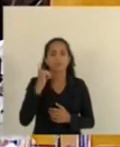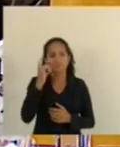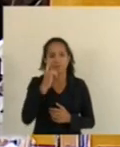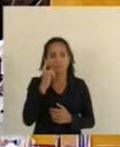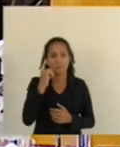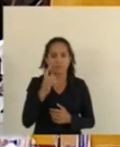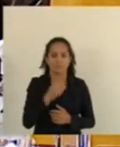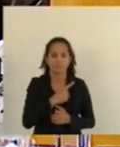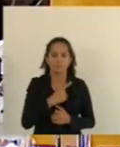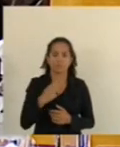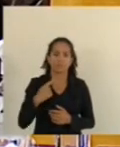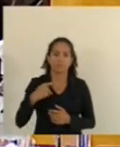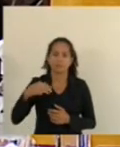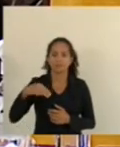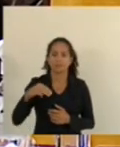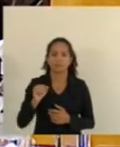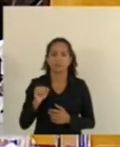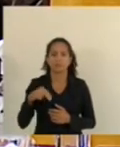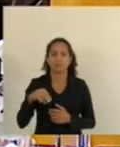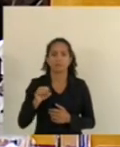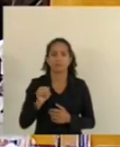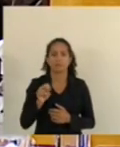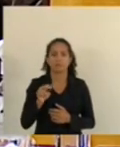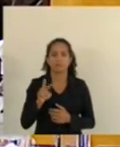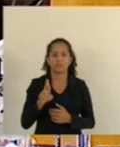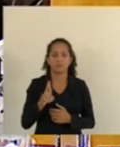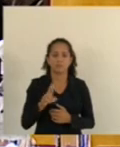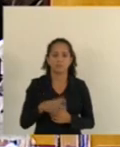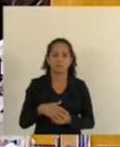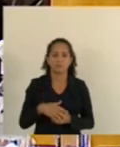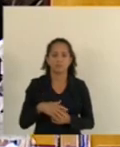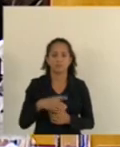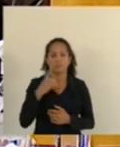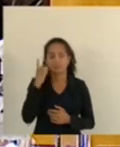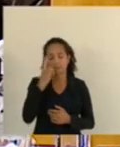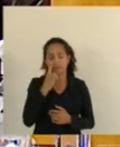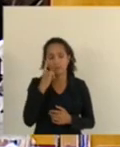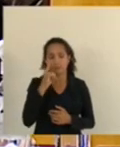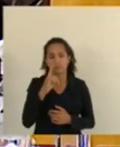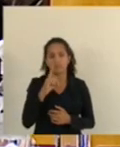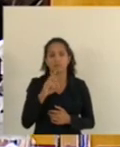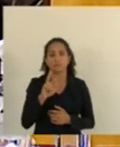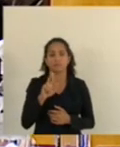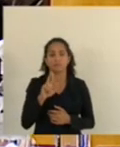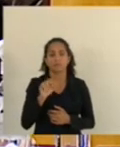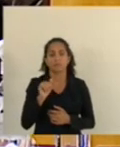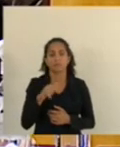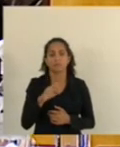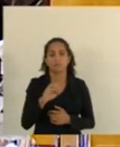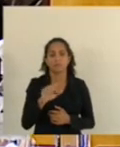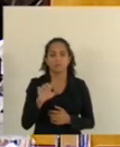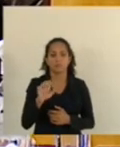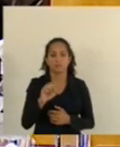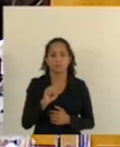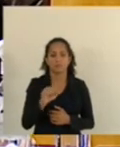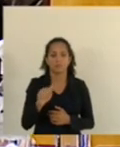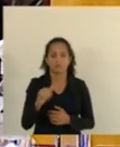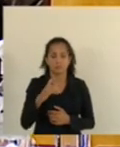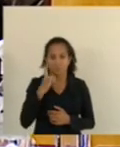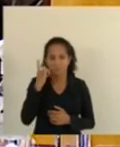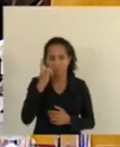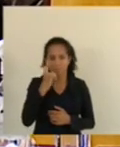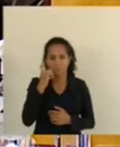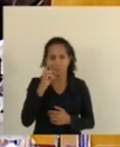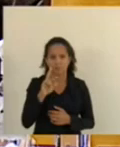deputado Pastor Marcos Mansur, deputada Raquel Lessa, deputado